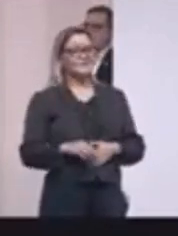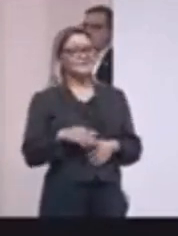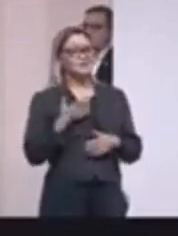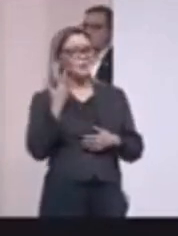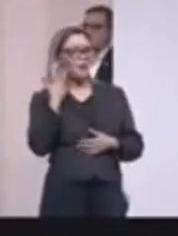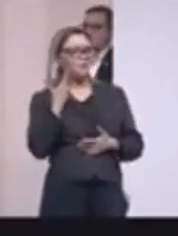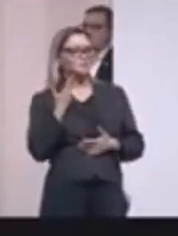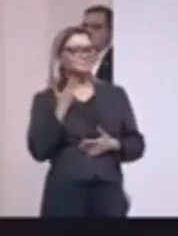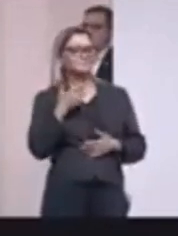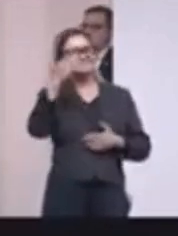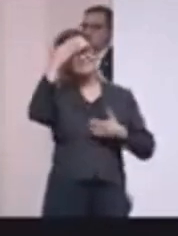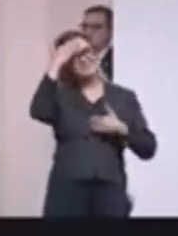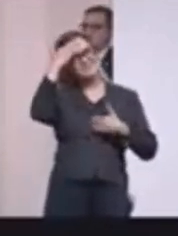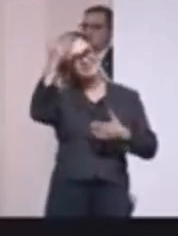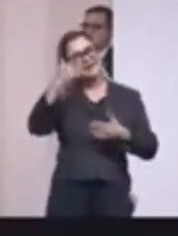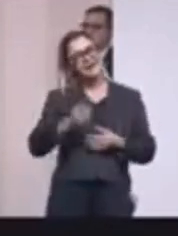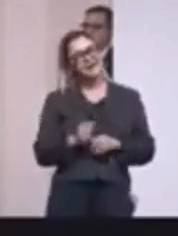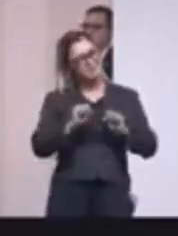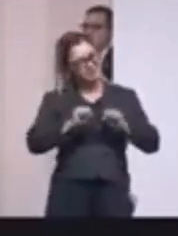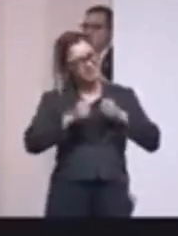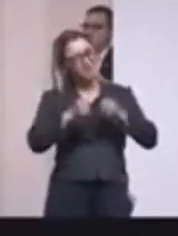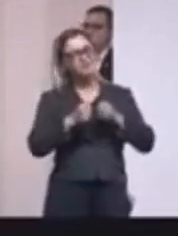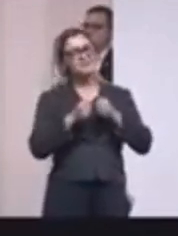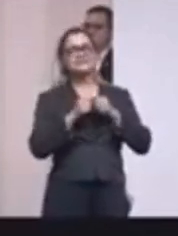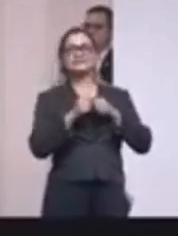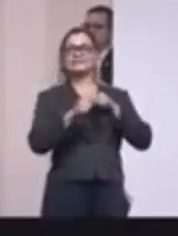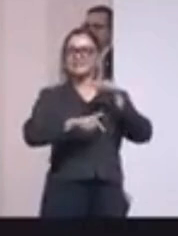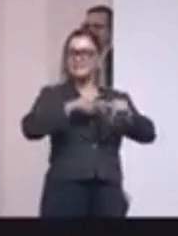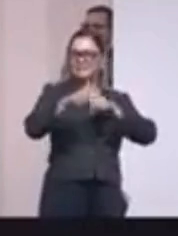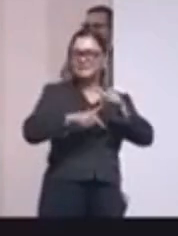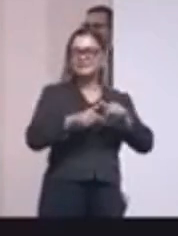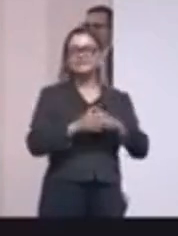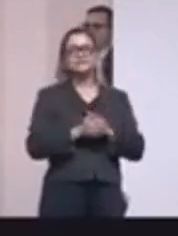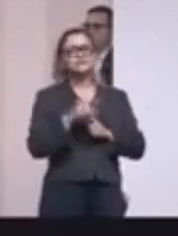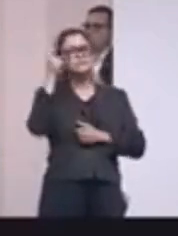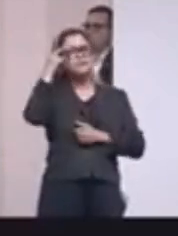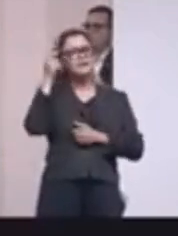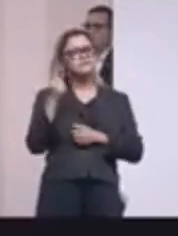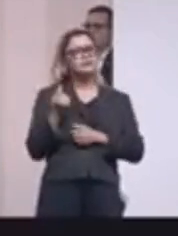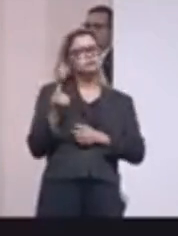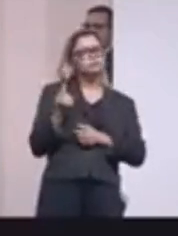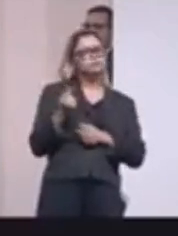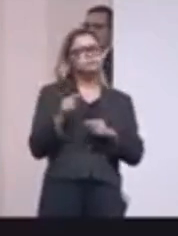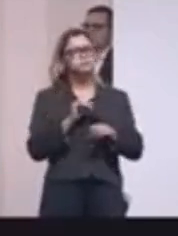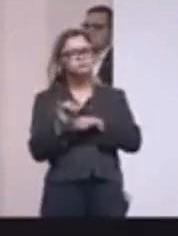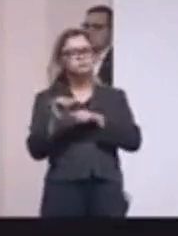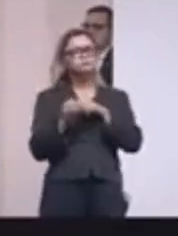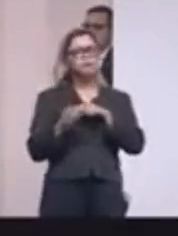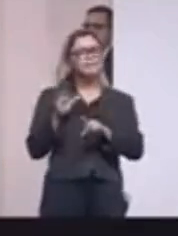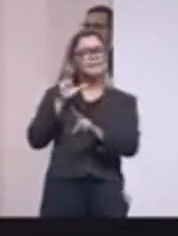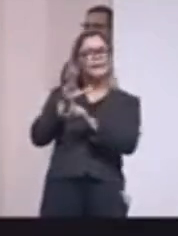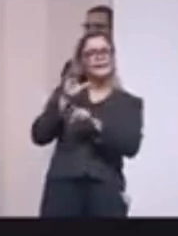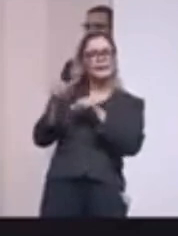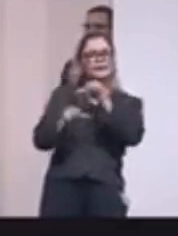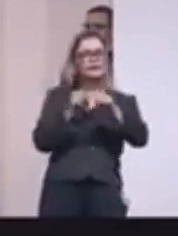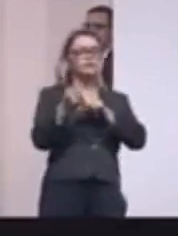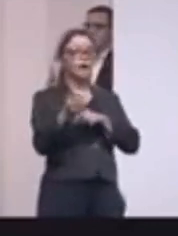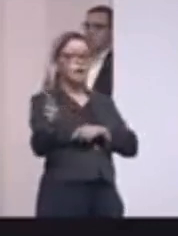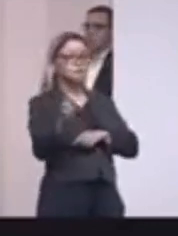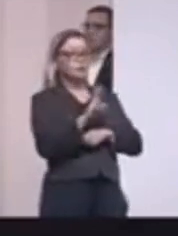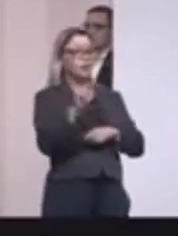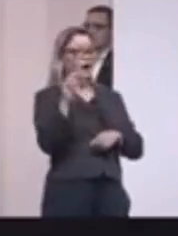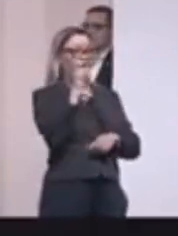Mas muito obrigado pelo empenho, pela dedicação, a gente às vezes pensa alguma coisa, dá um input, faz uma provocação, vem a